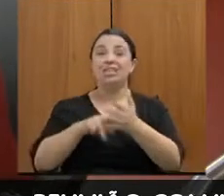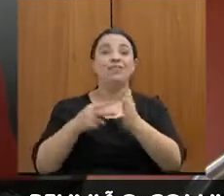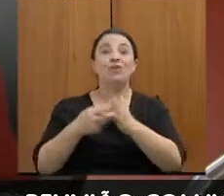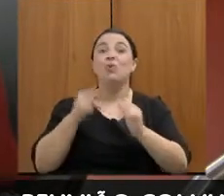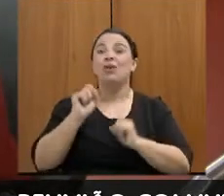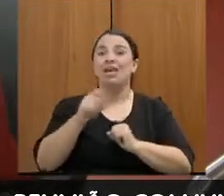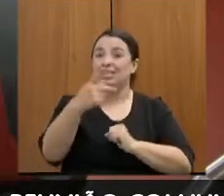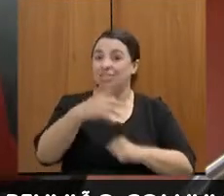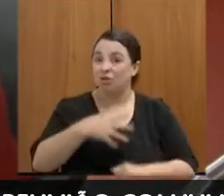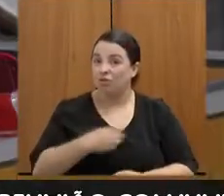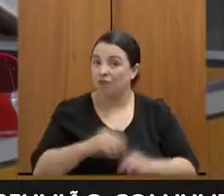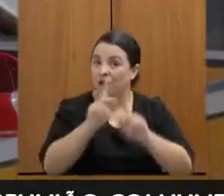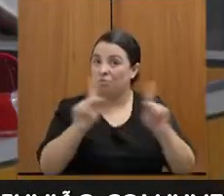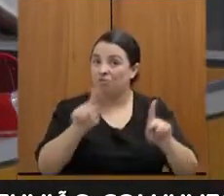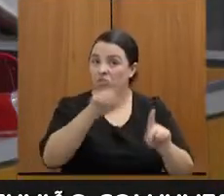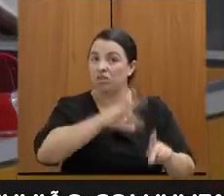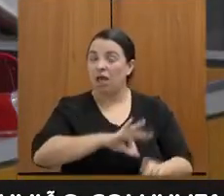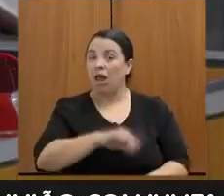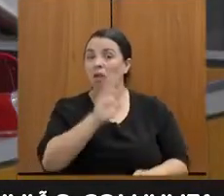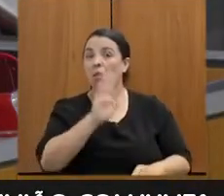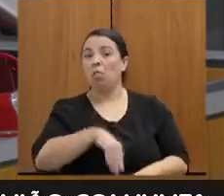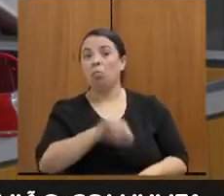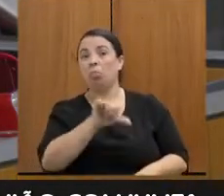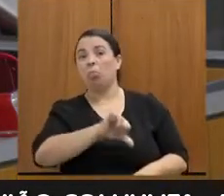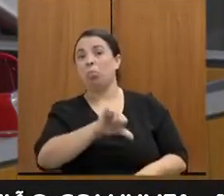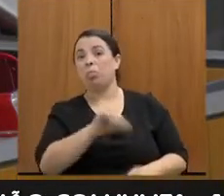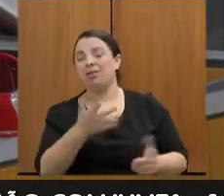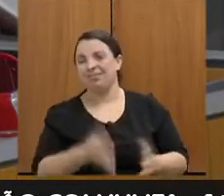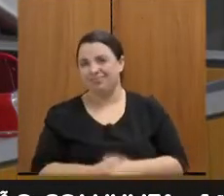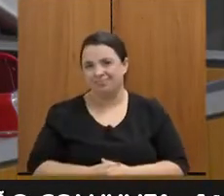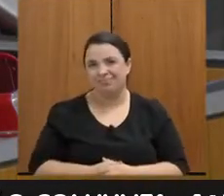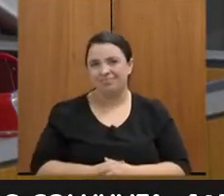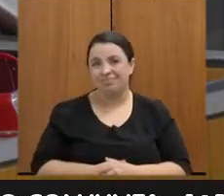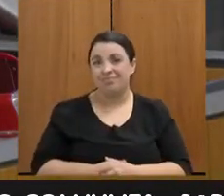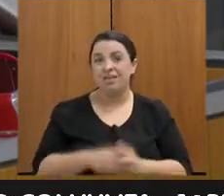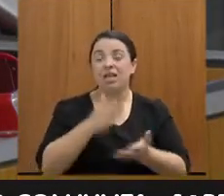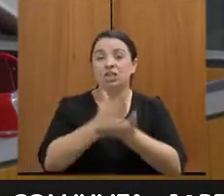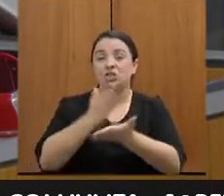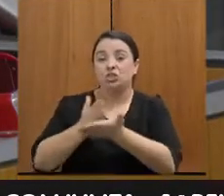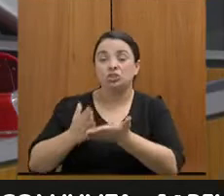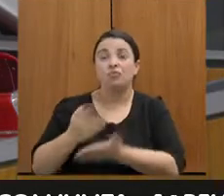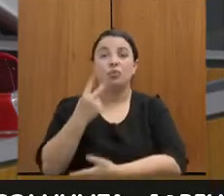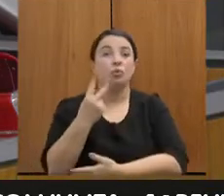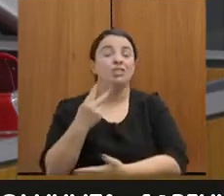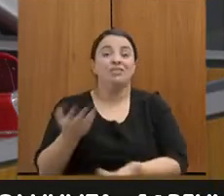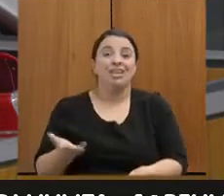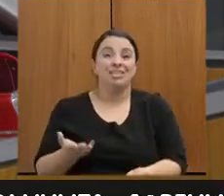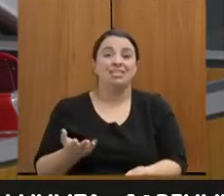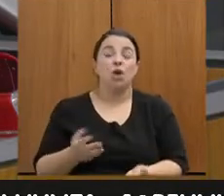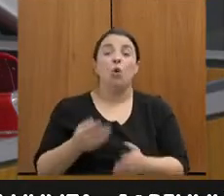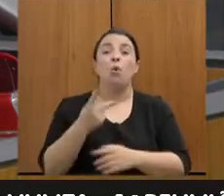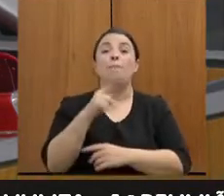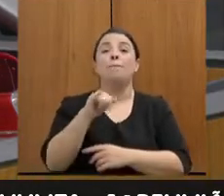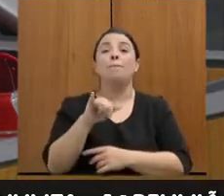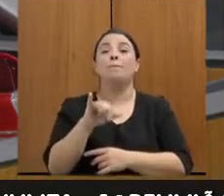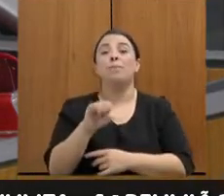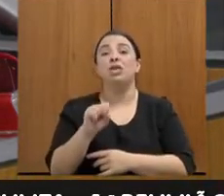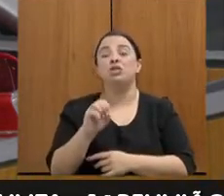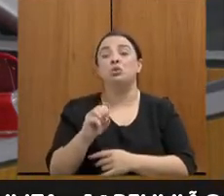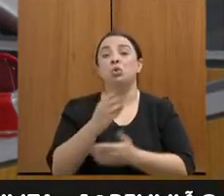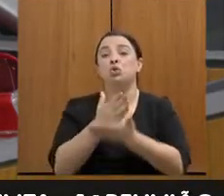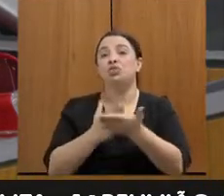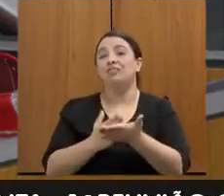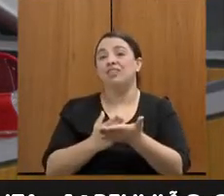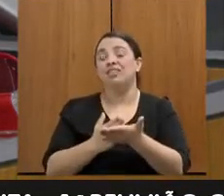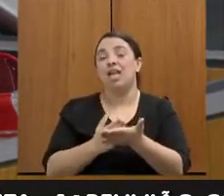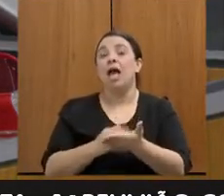recebendo em dia. Vamos pagar em duas parcelas? Vamos pagar as duas parcelas do piso salarial de 3.800 reais? Vai pagar em